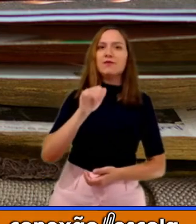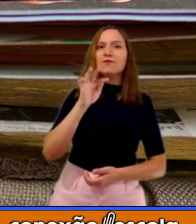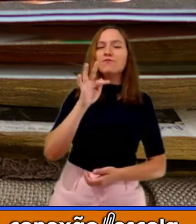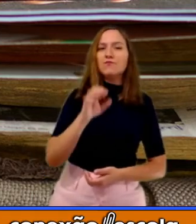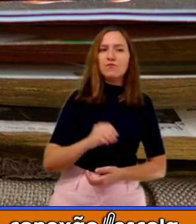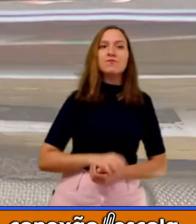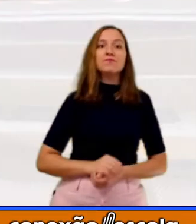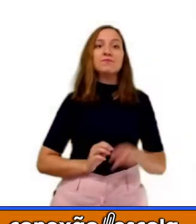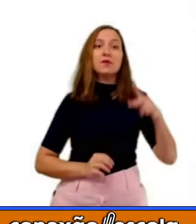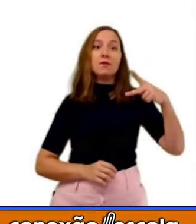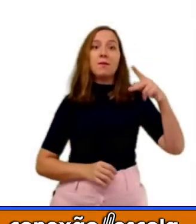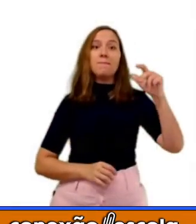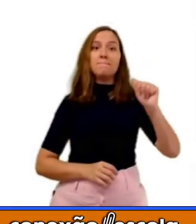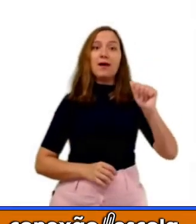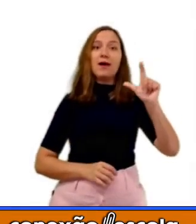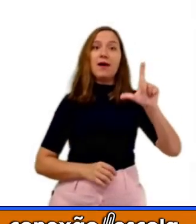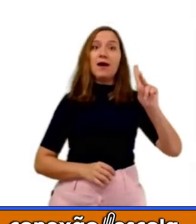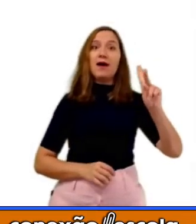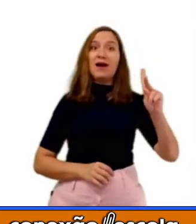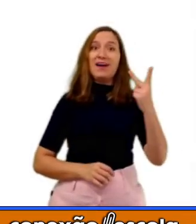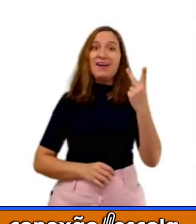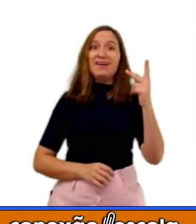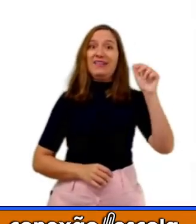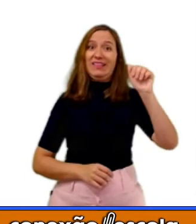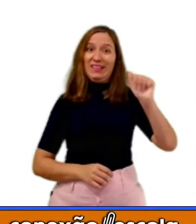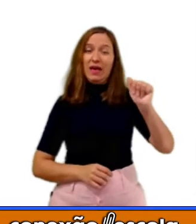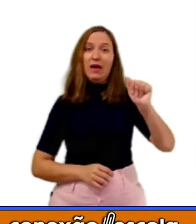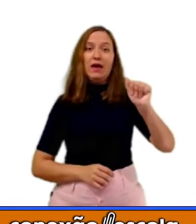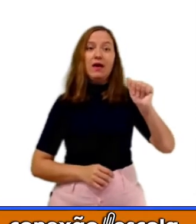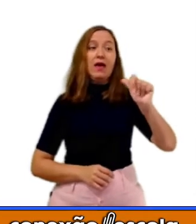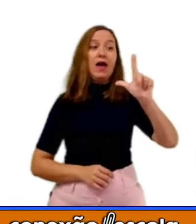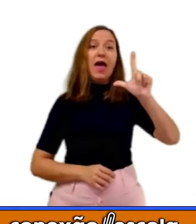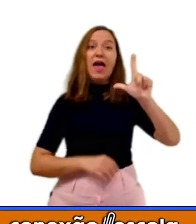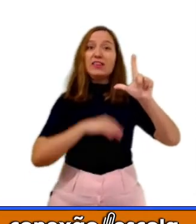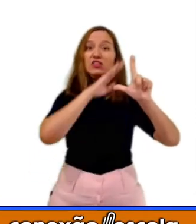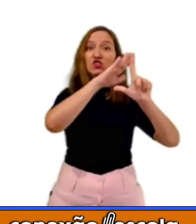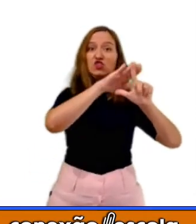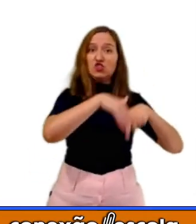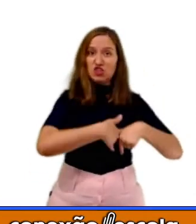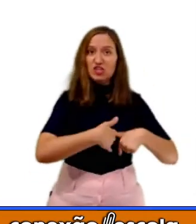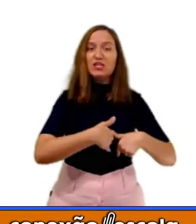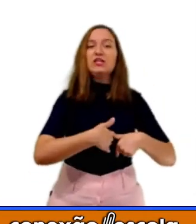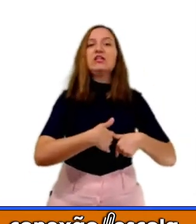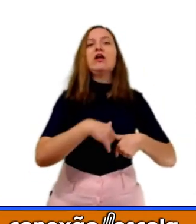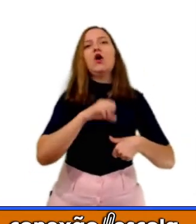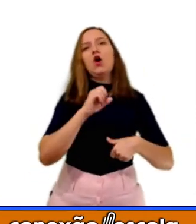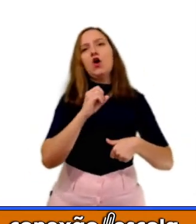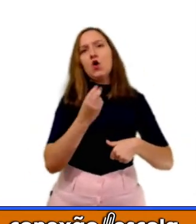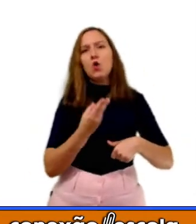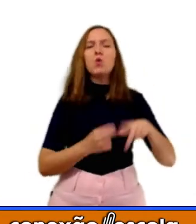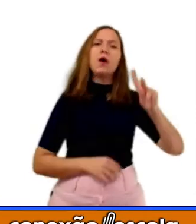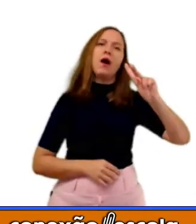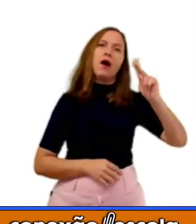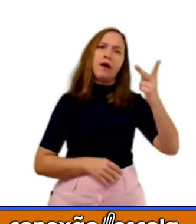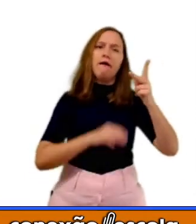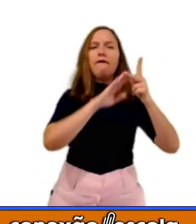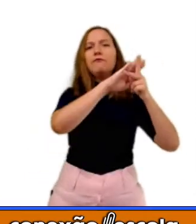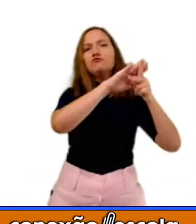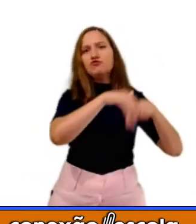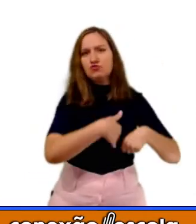Palha. Se eu tirar o L, ou se eu tirar o H,